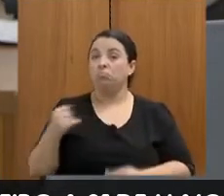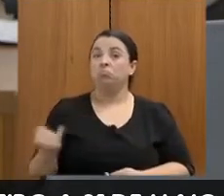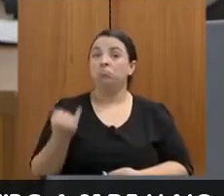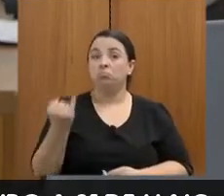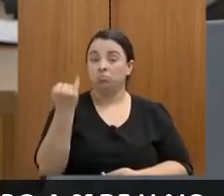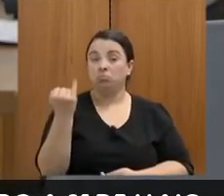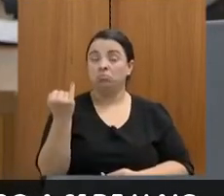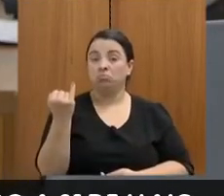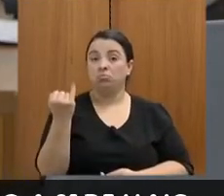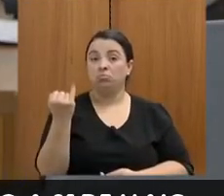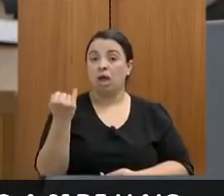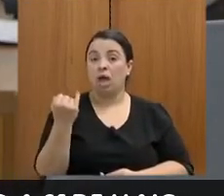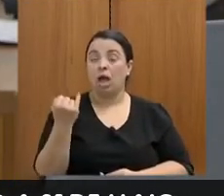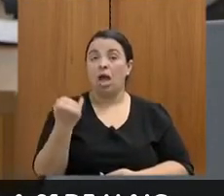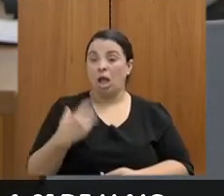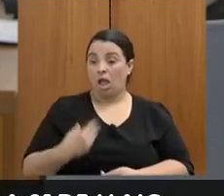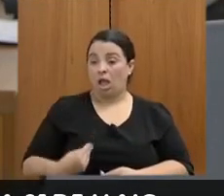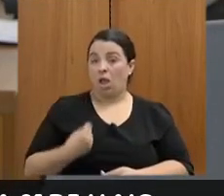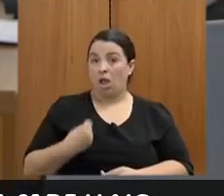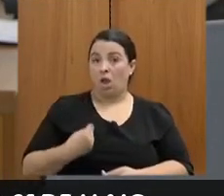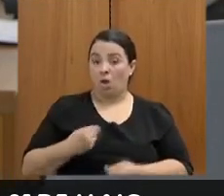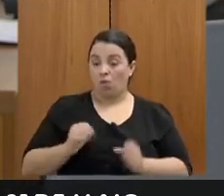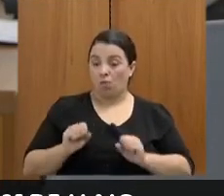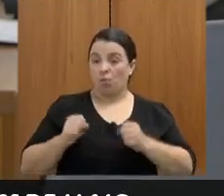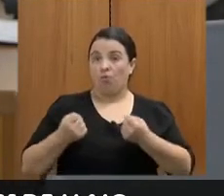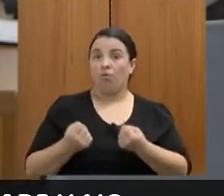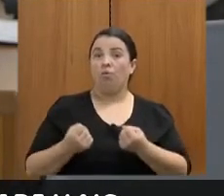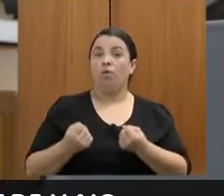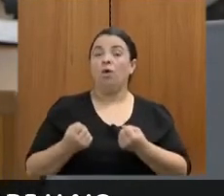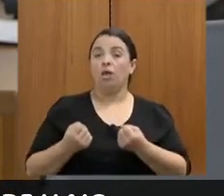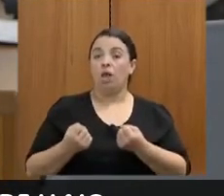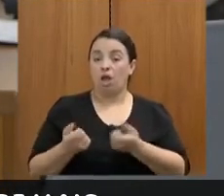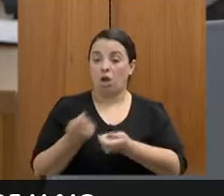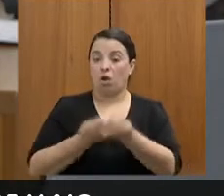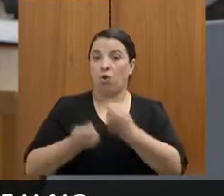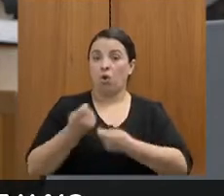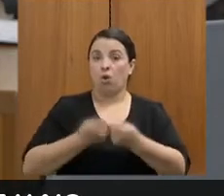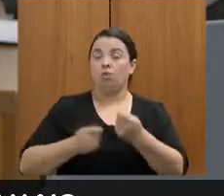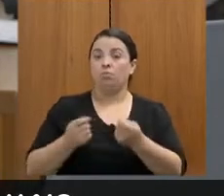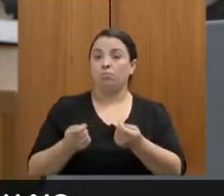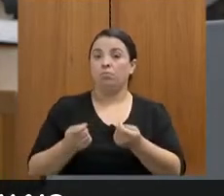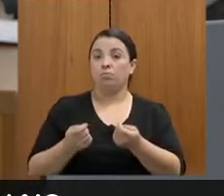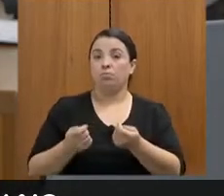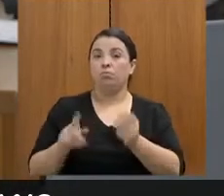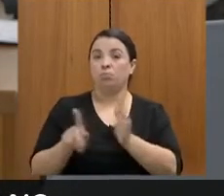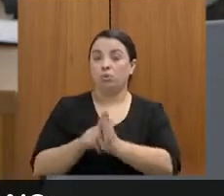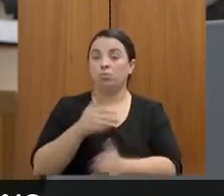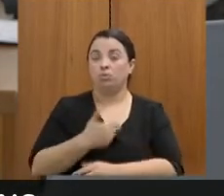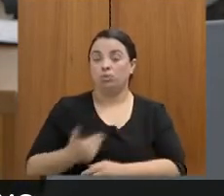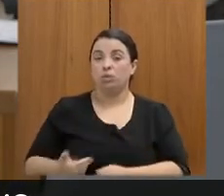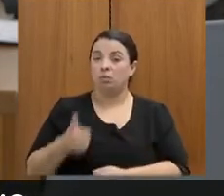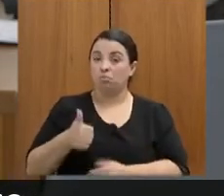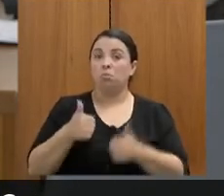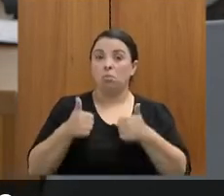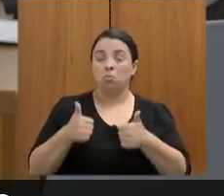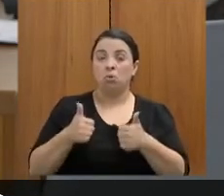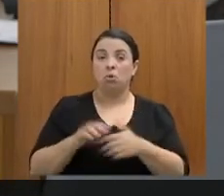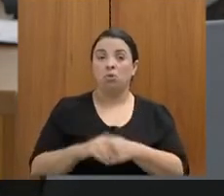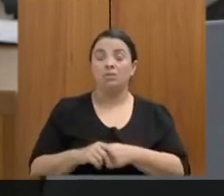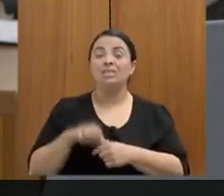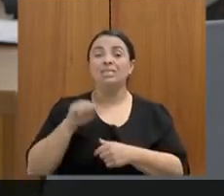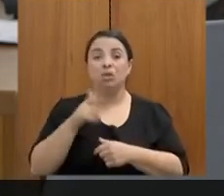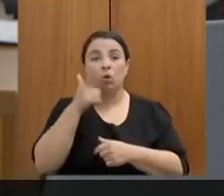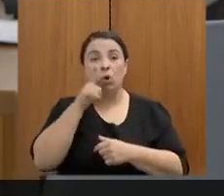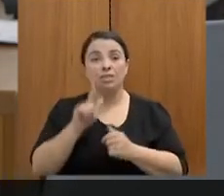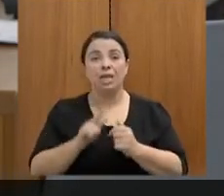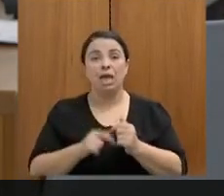fim em si mesma. Quando a gente analisa números buscando resultados positivos no poder público, a gente está buscando